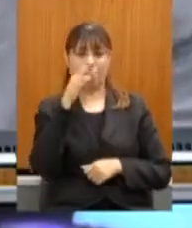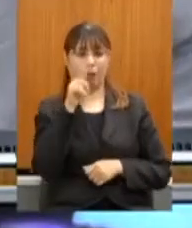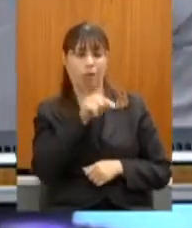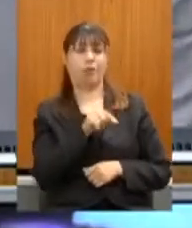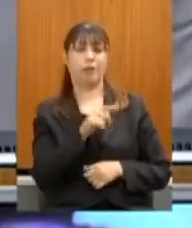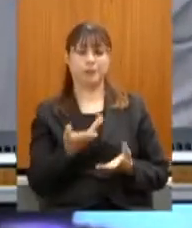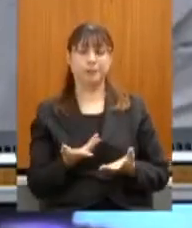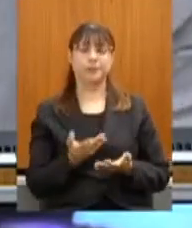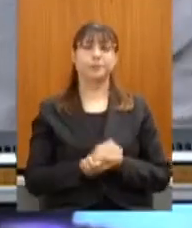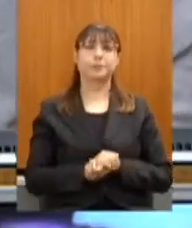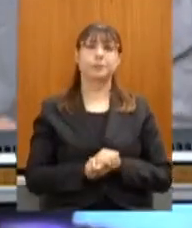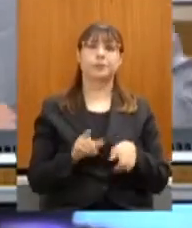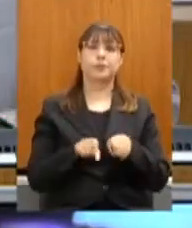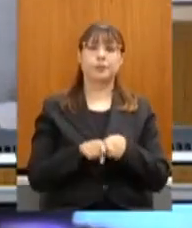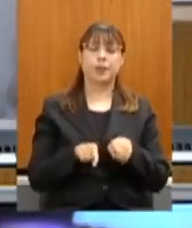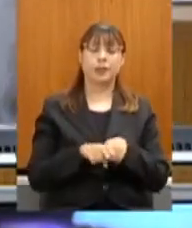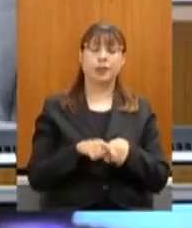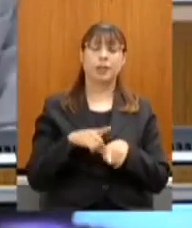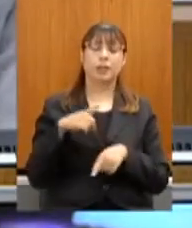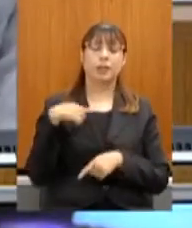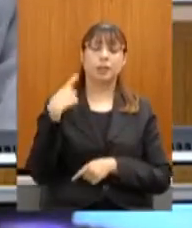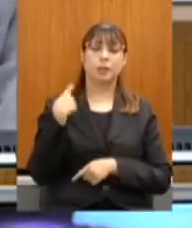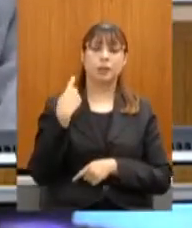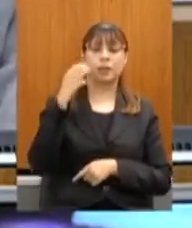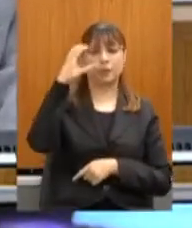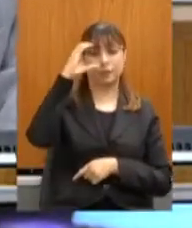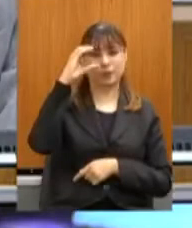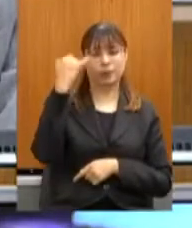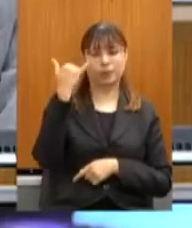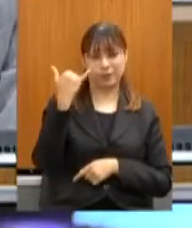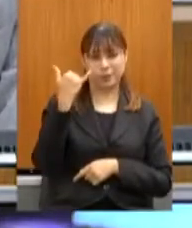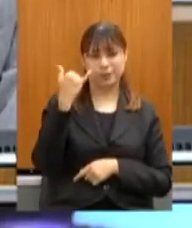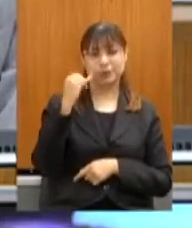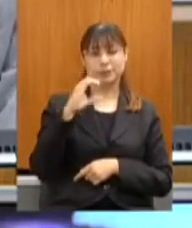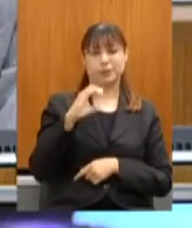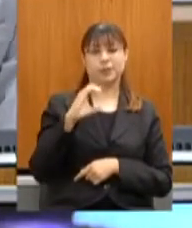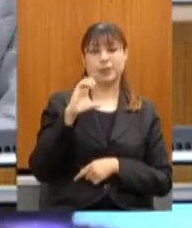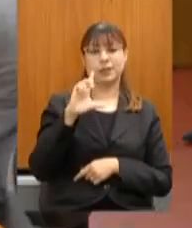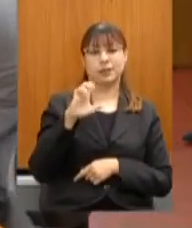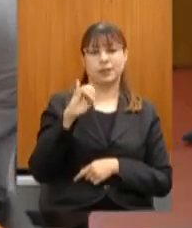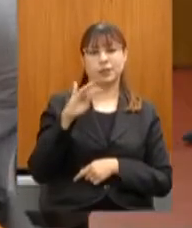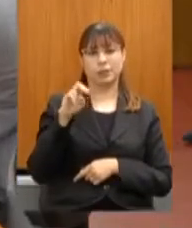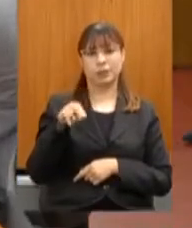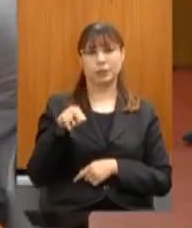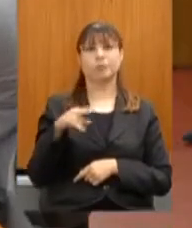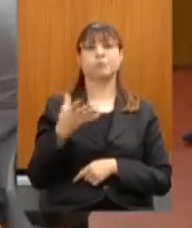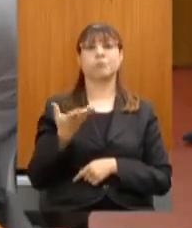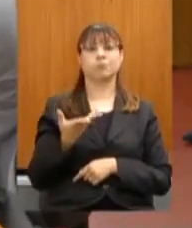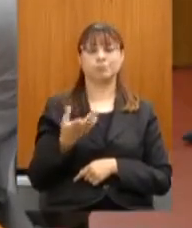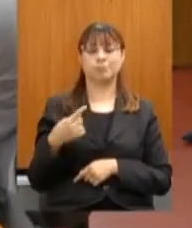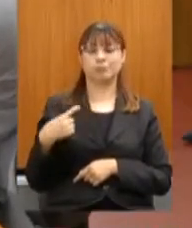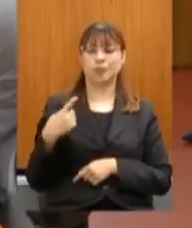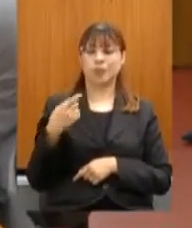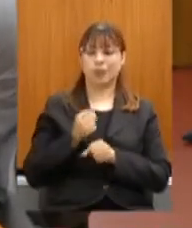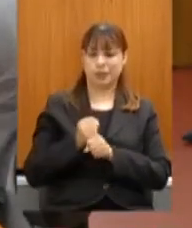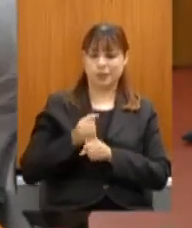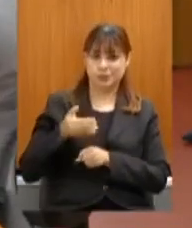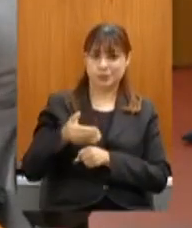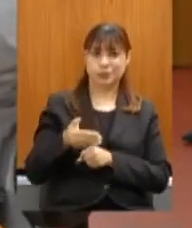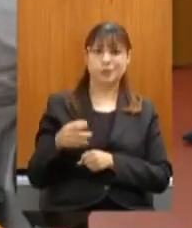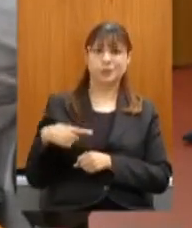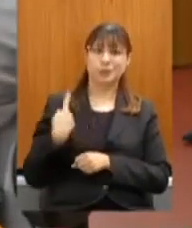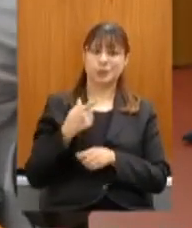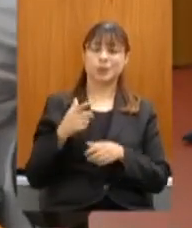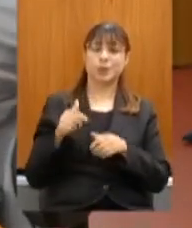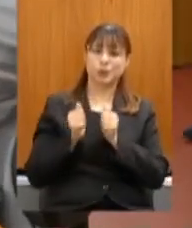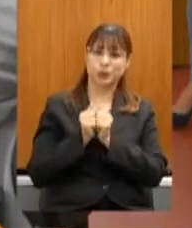Deputado Cleiton, e outro incansável, e que eu conheci esse ano, e que já estamos aí juntos, tanto na cultura quanto